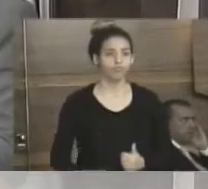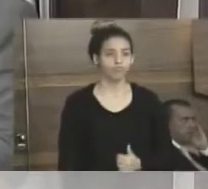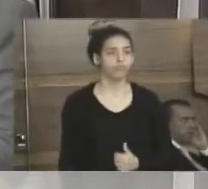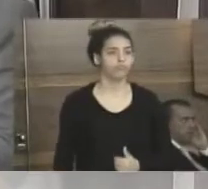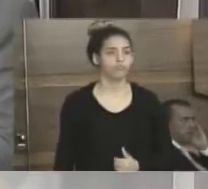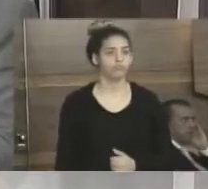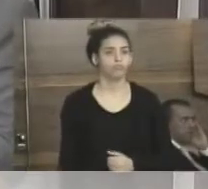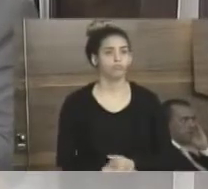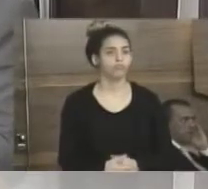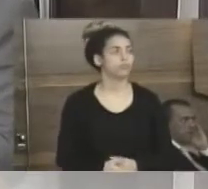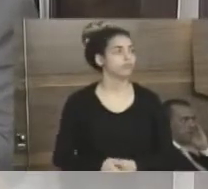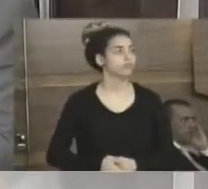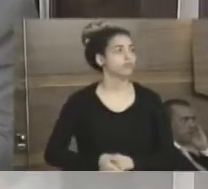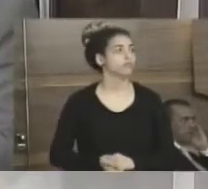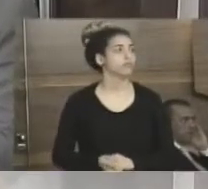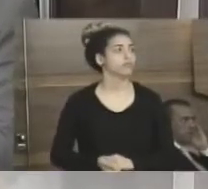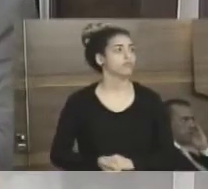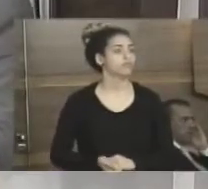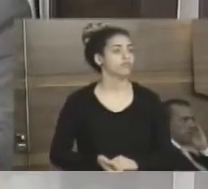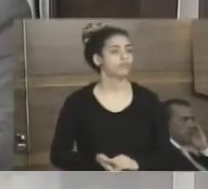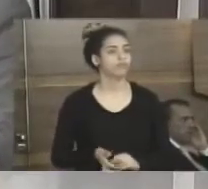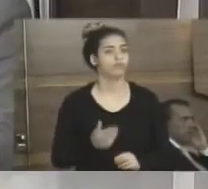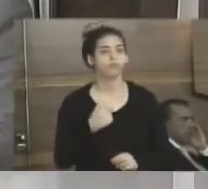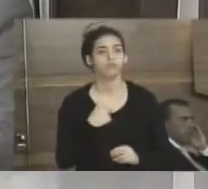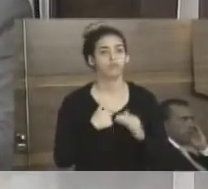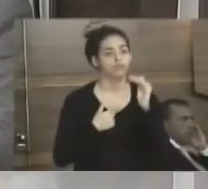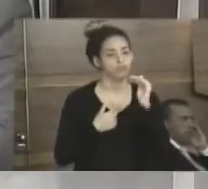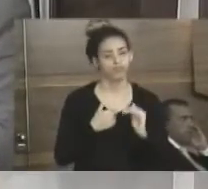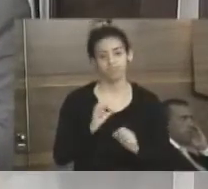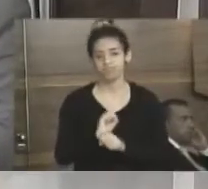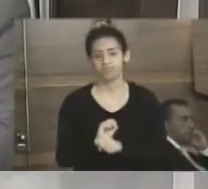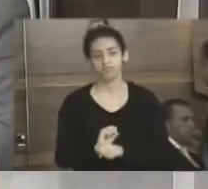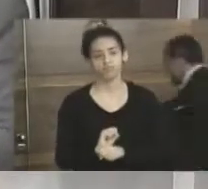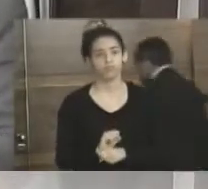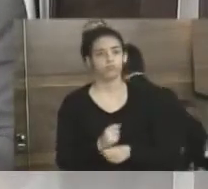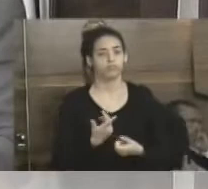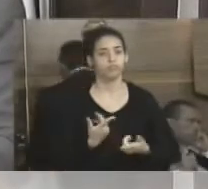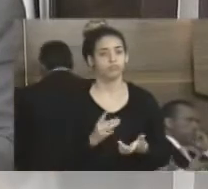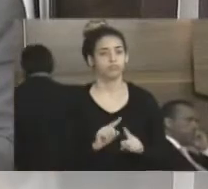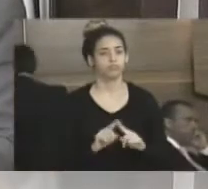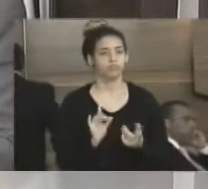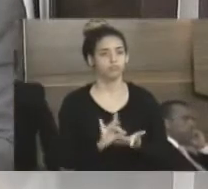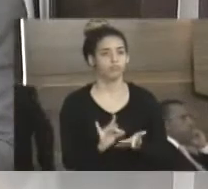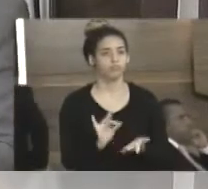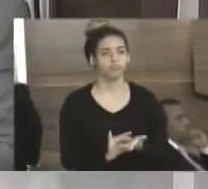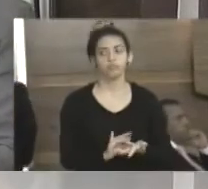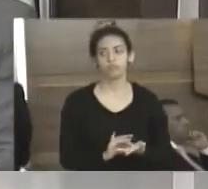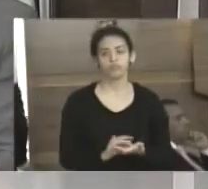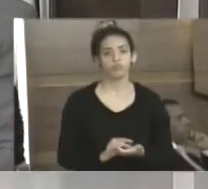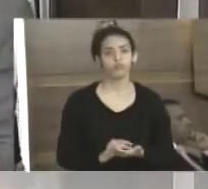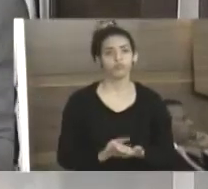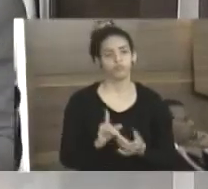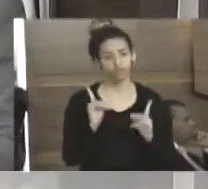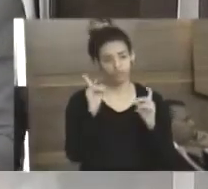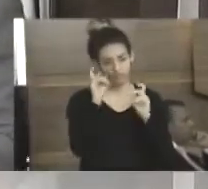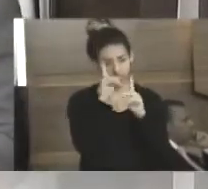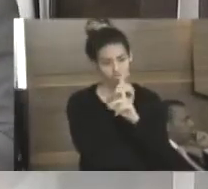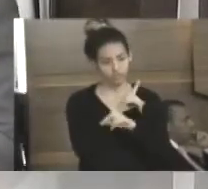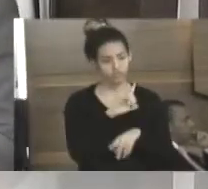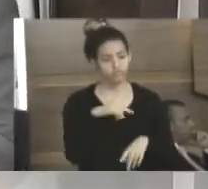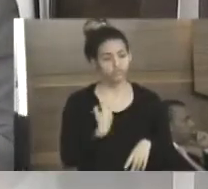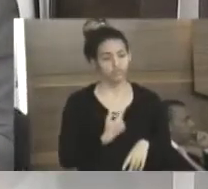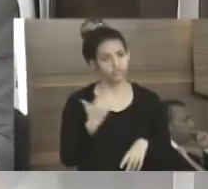Eu não estou entendendo. A nossa projeção não pode ser essa. Agora, realmente, está sendo, está muito difícil